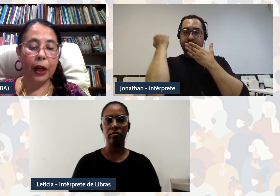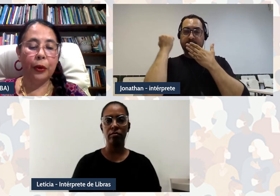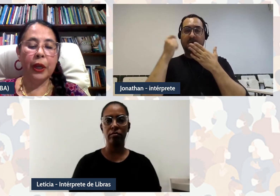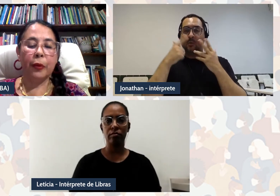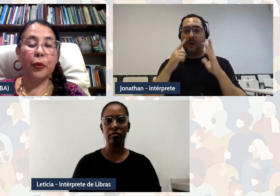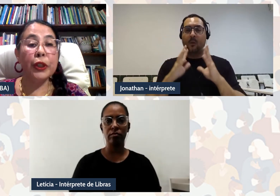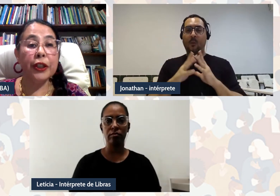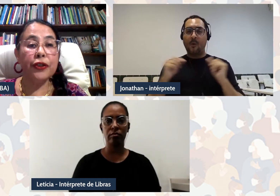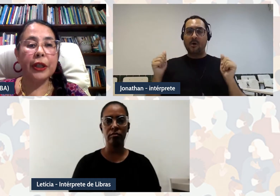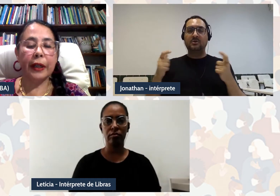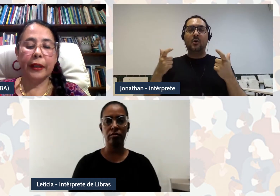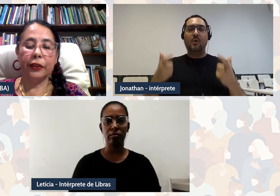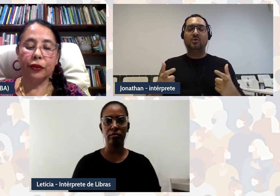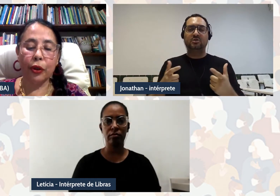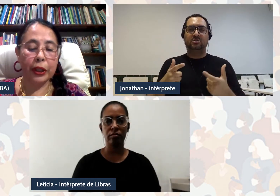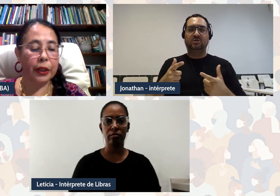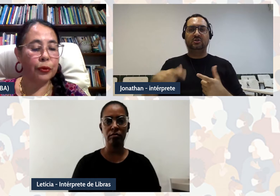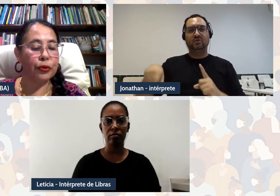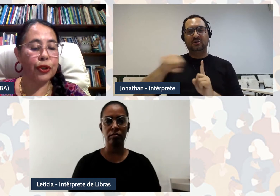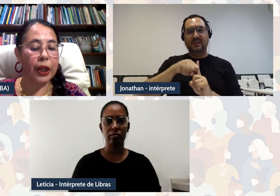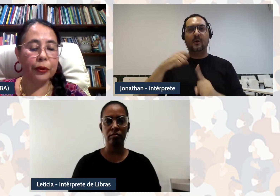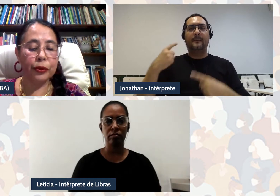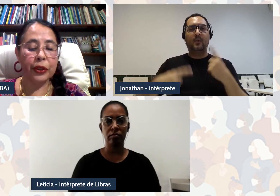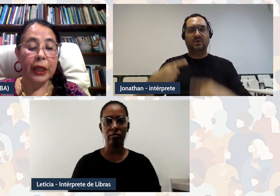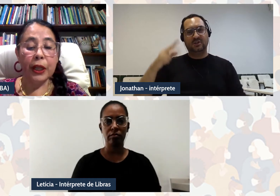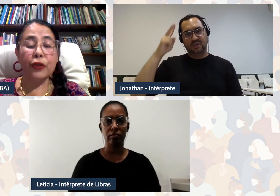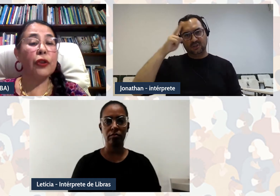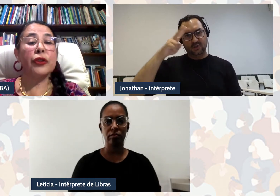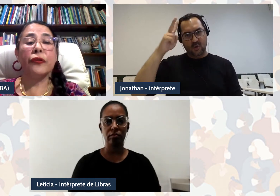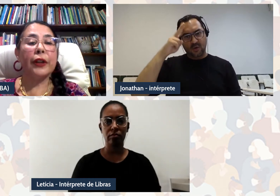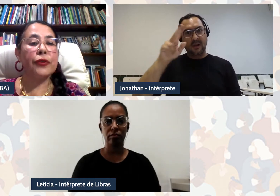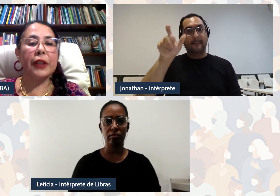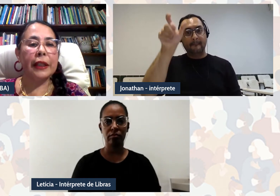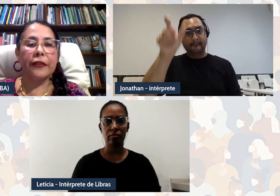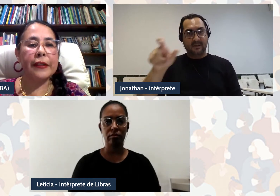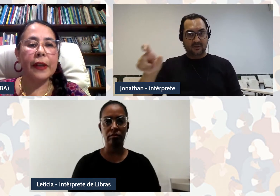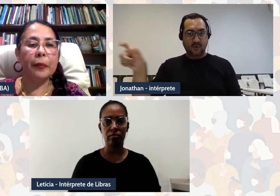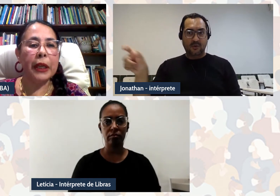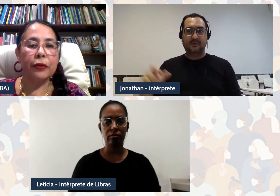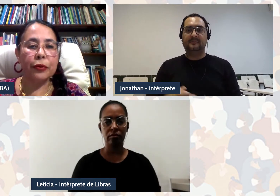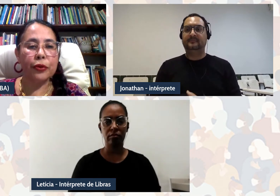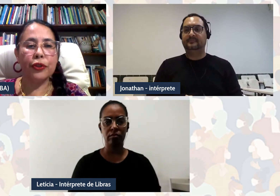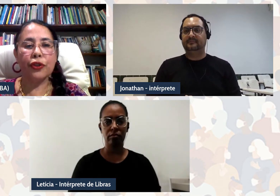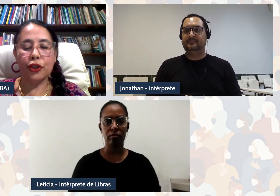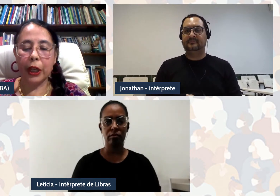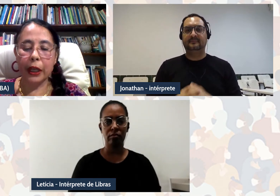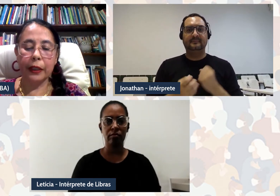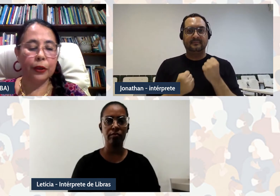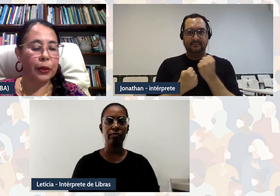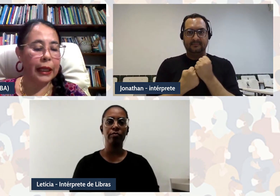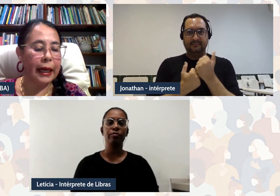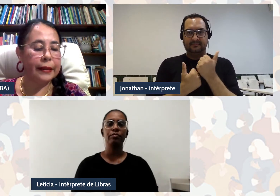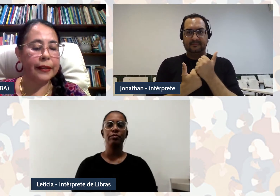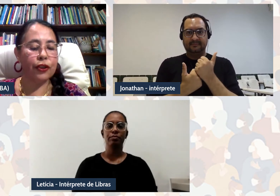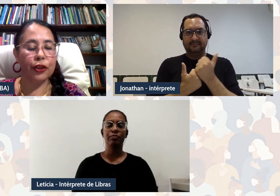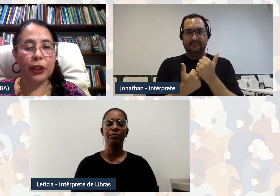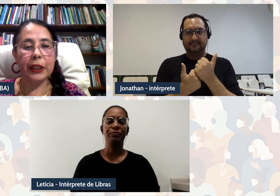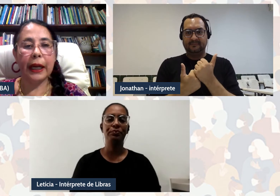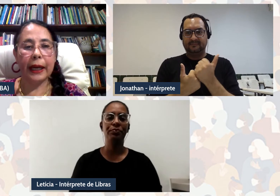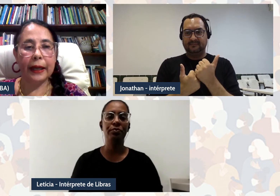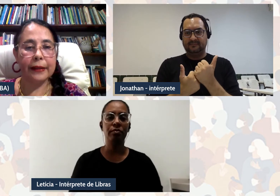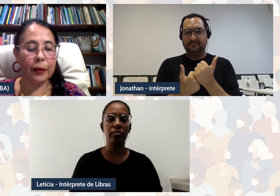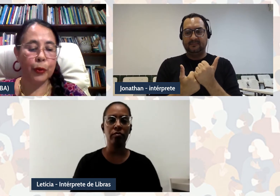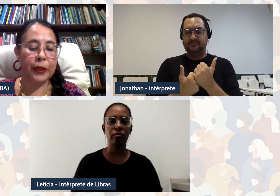social, política, histórica dos sujeitos e os seus diversos atravessamentos de gênero, classe,